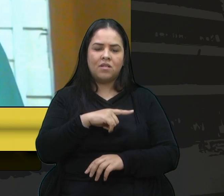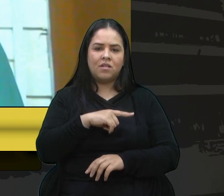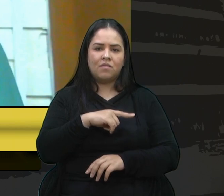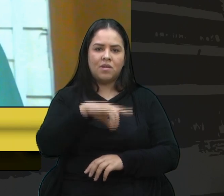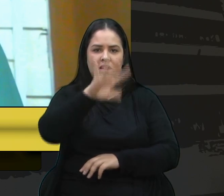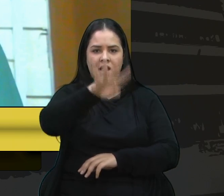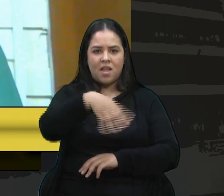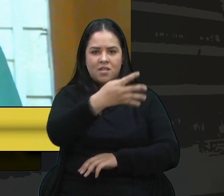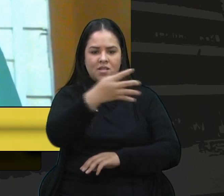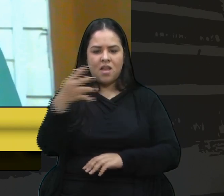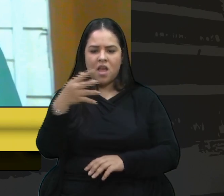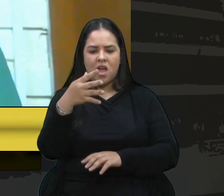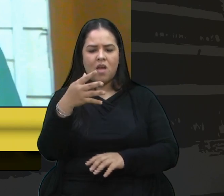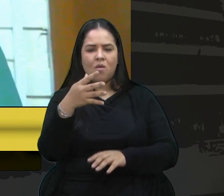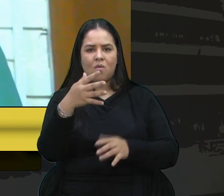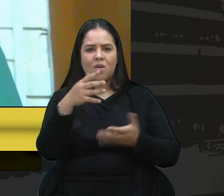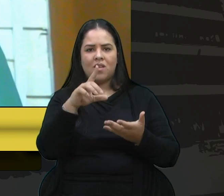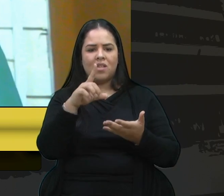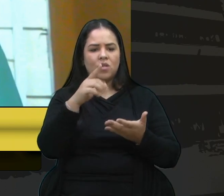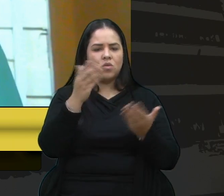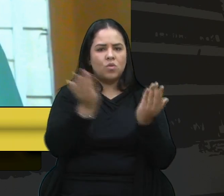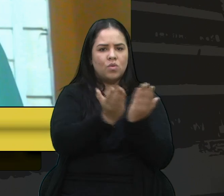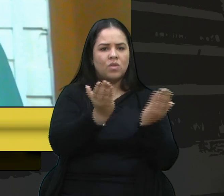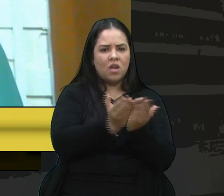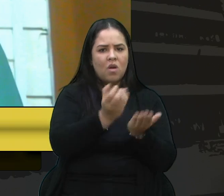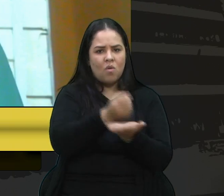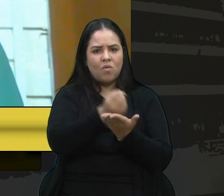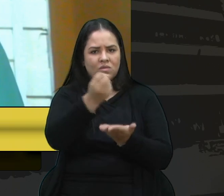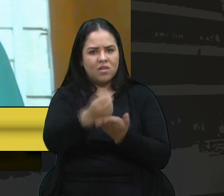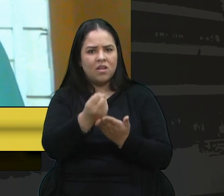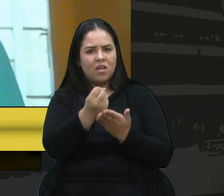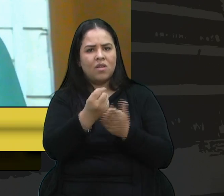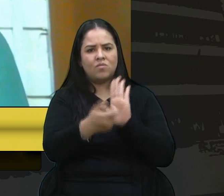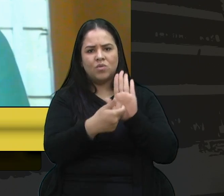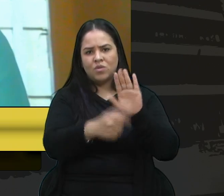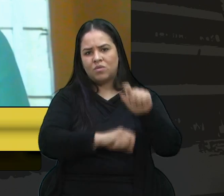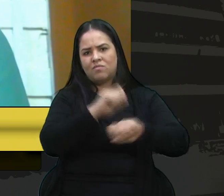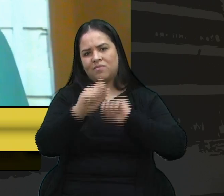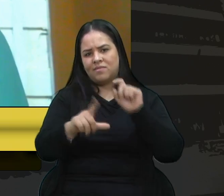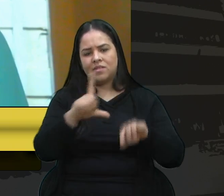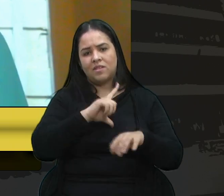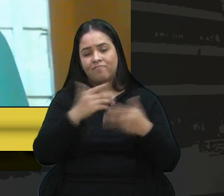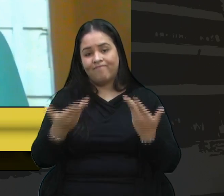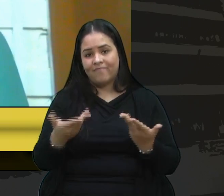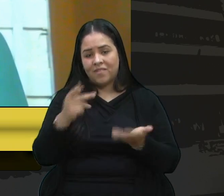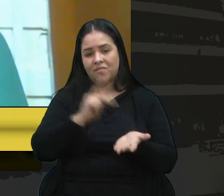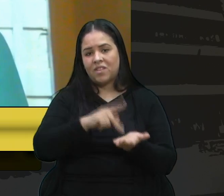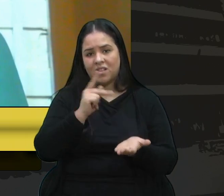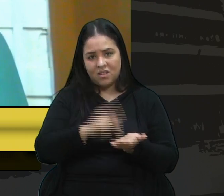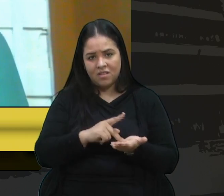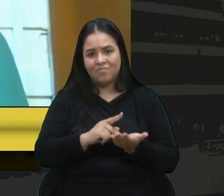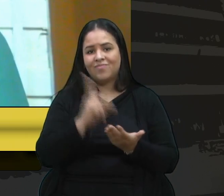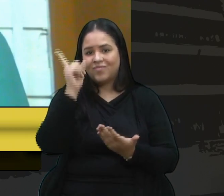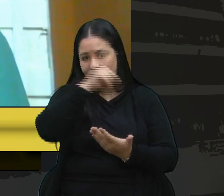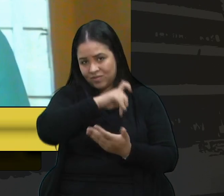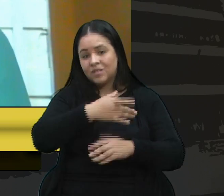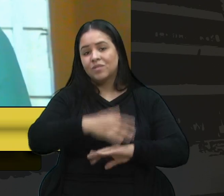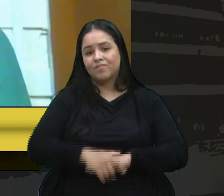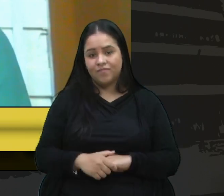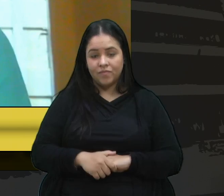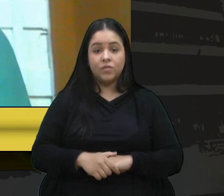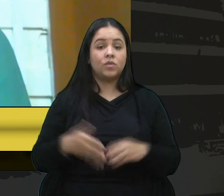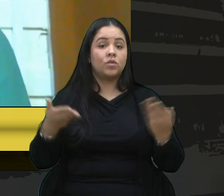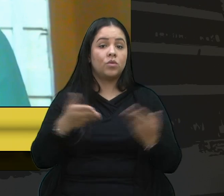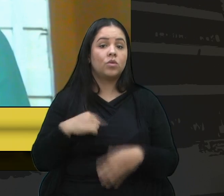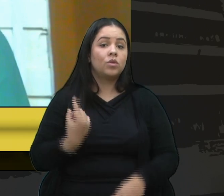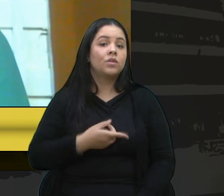estudar o contrato, apontar os itens, então é na verdade bem complexo. E hoje nós